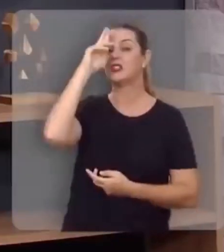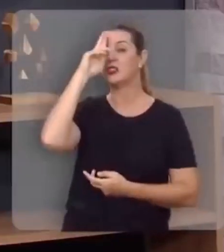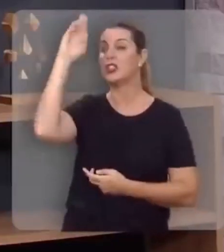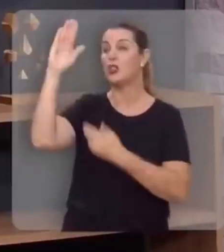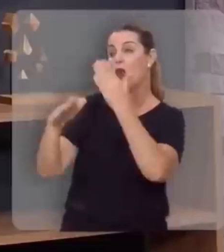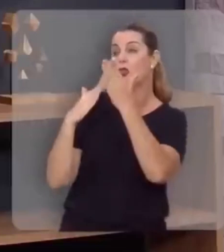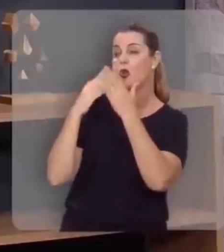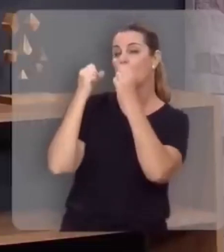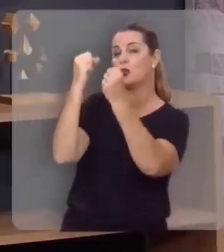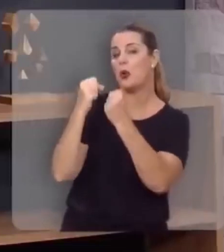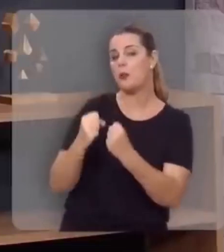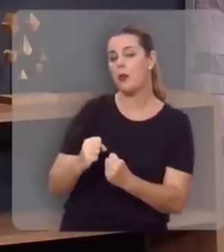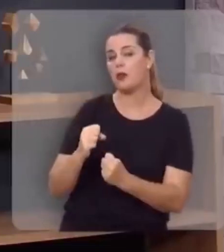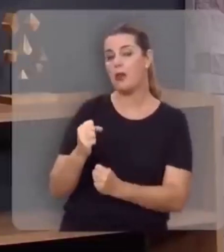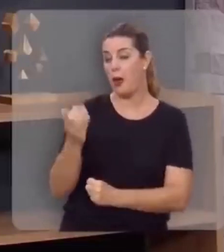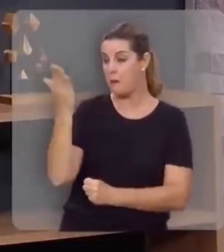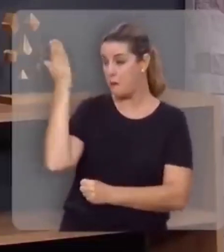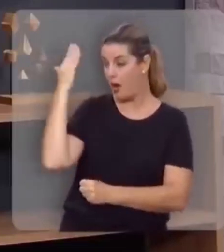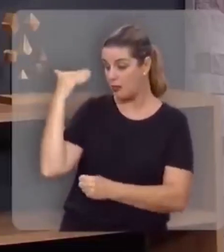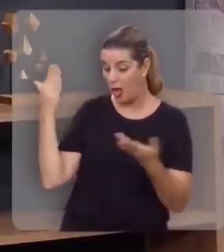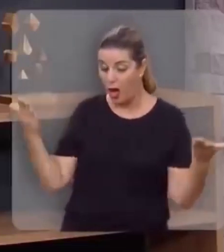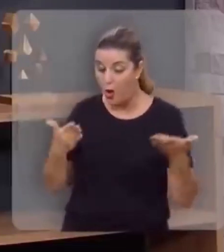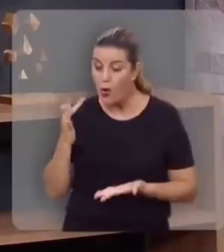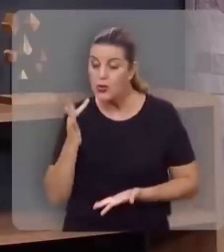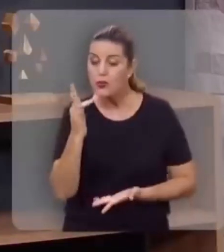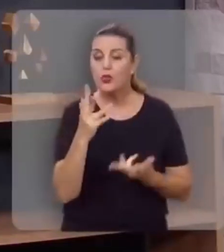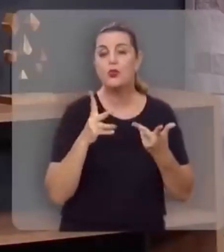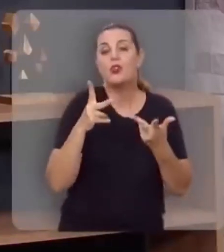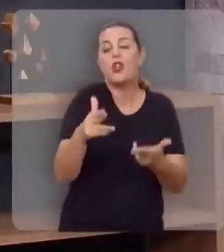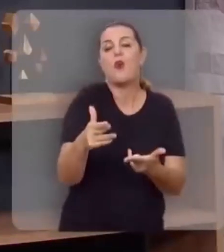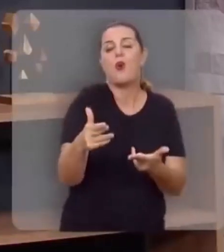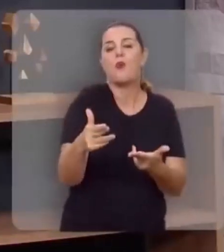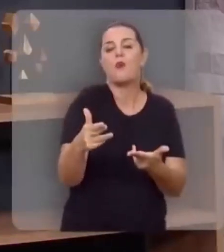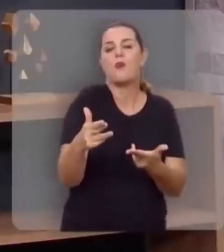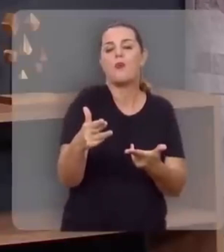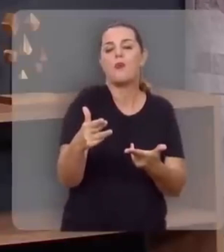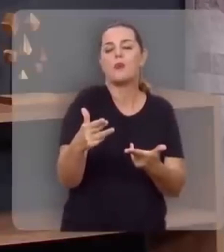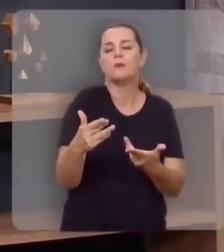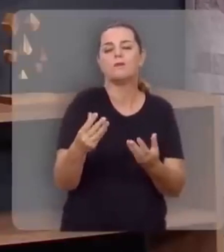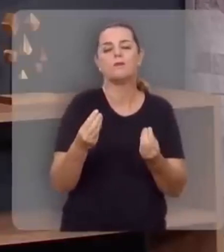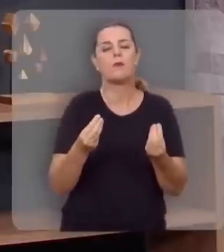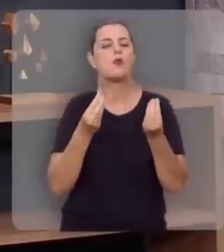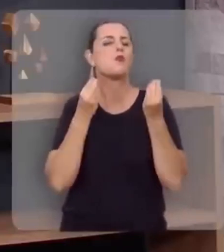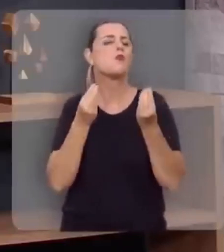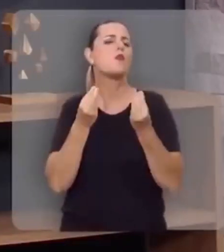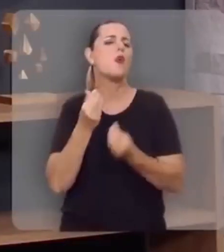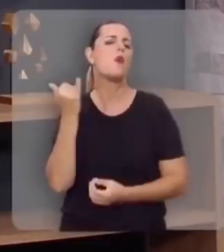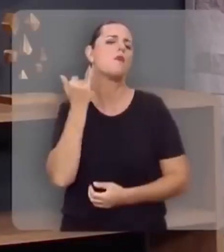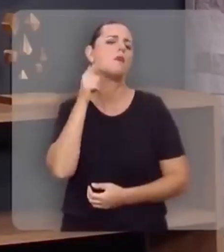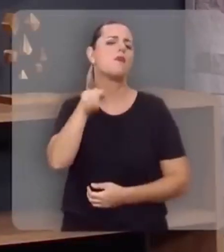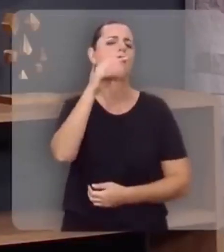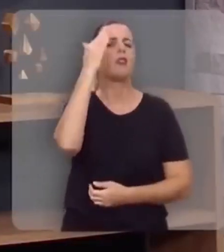Senhor o Todo-Poderoso, aquele que era e que é e que há de vir. Como é importante você